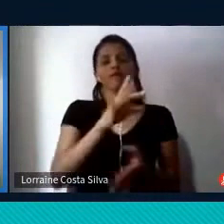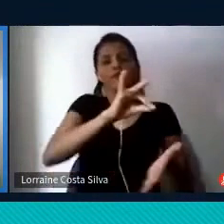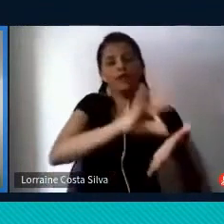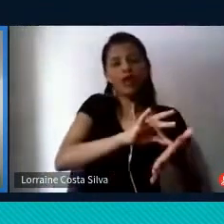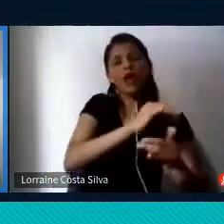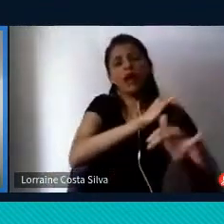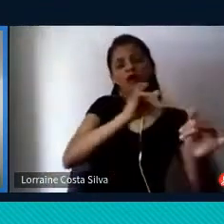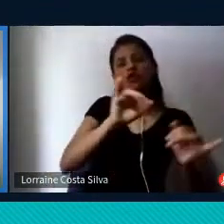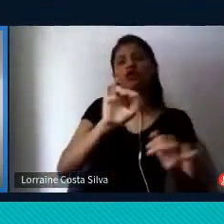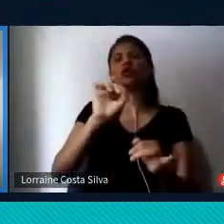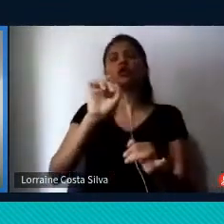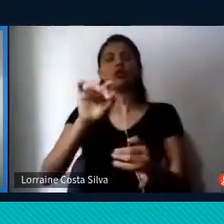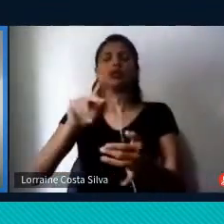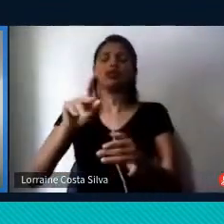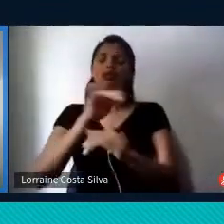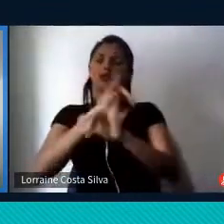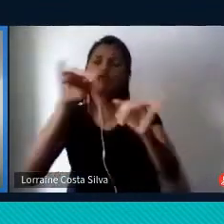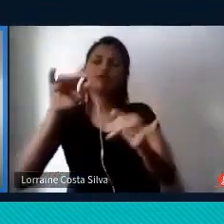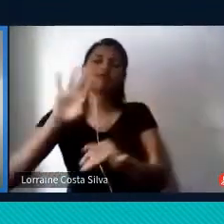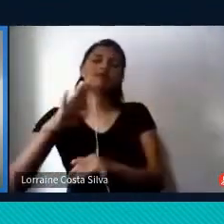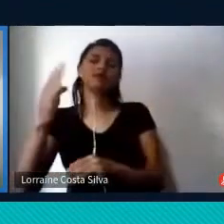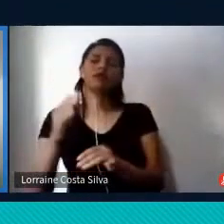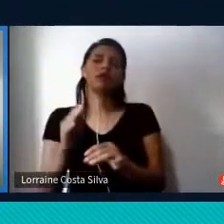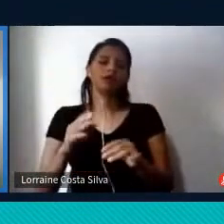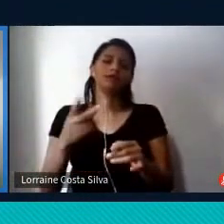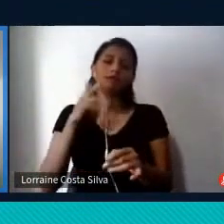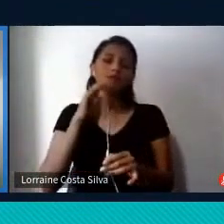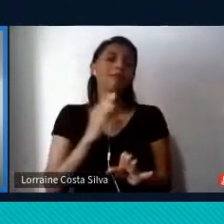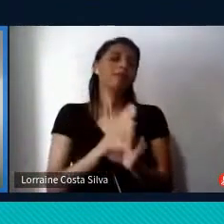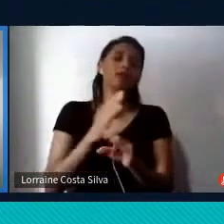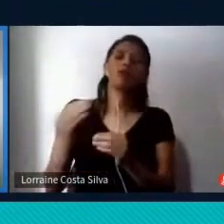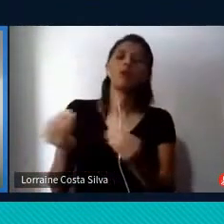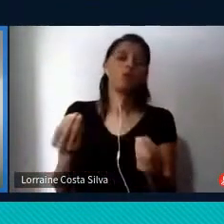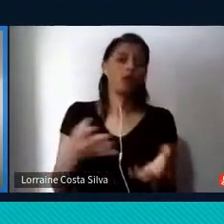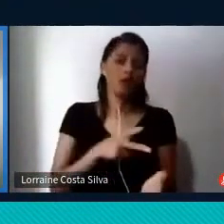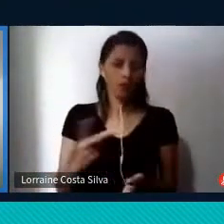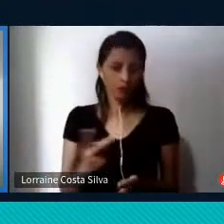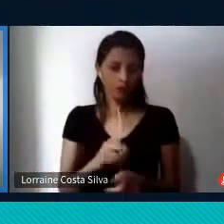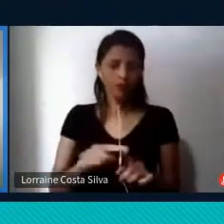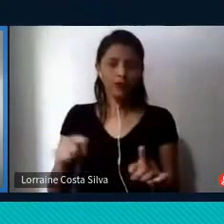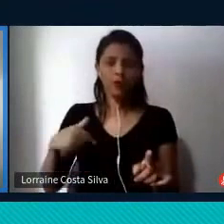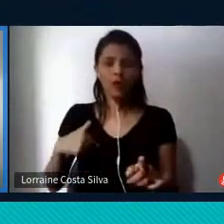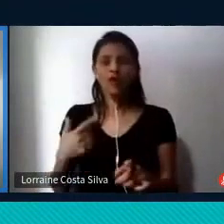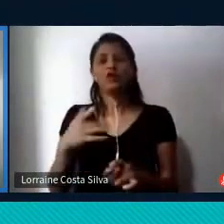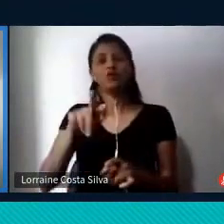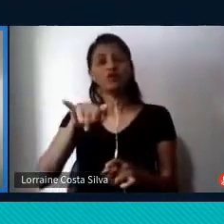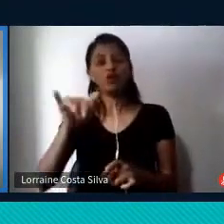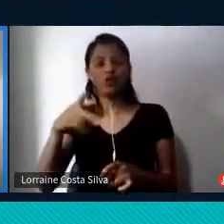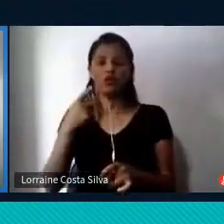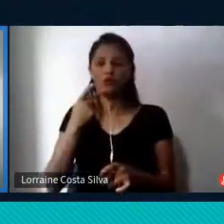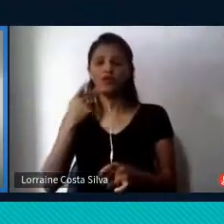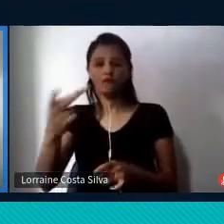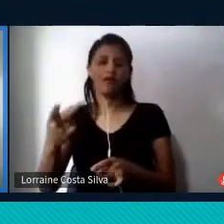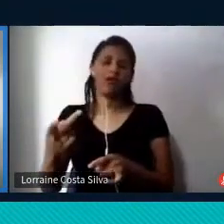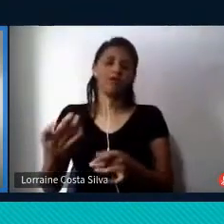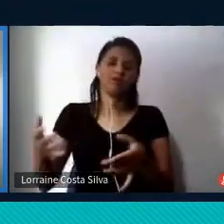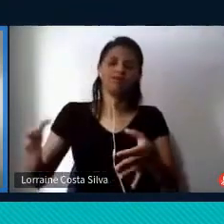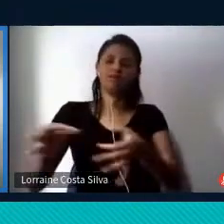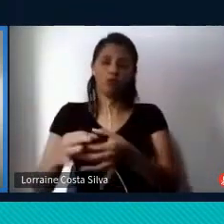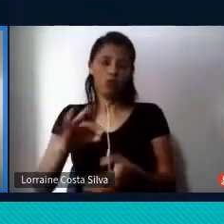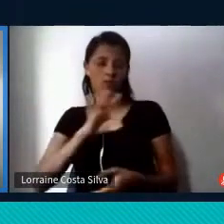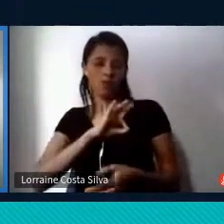ligada à Covid, enquanto o G1 vai falar muito com a polícia e vai fazer muita matéria cobrindo a apuração